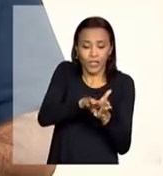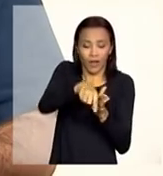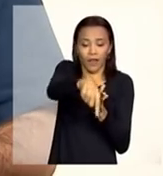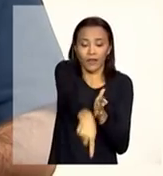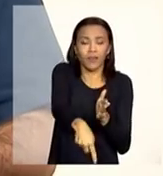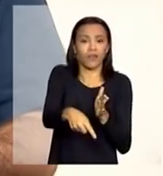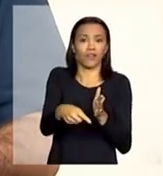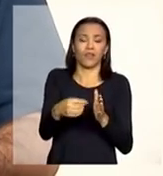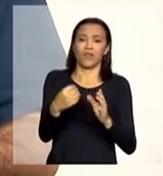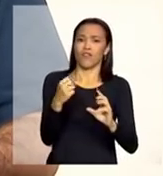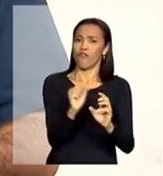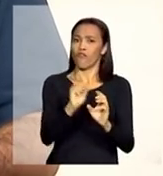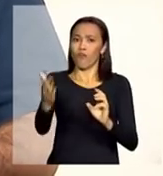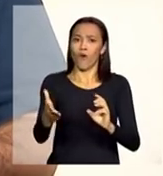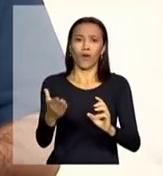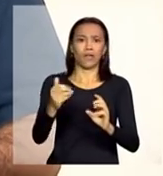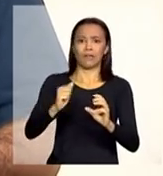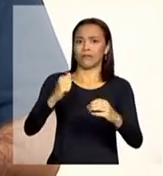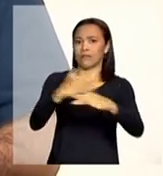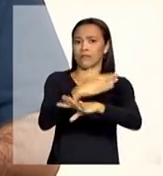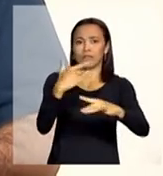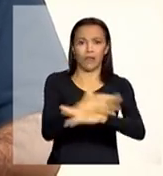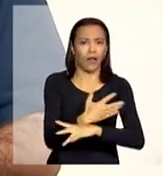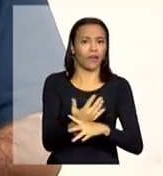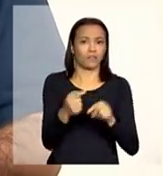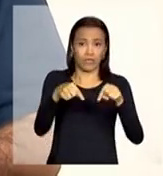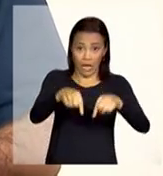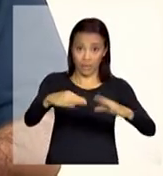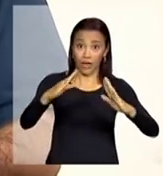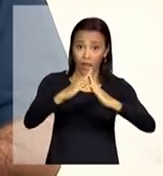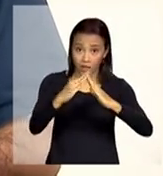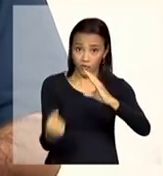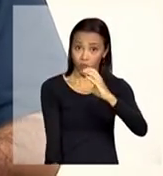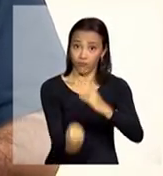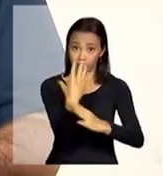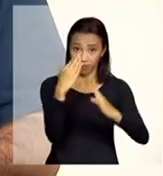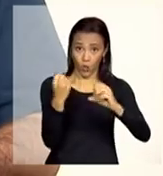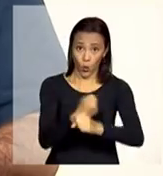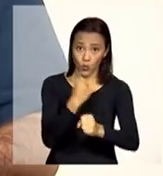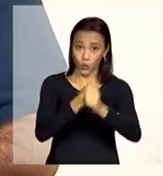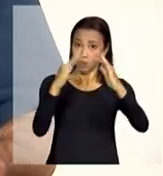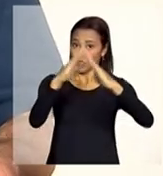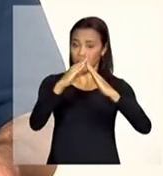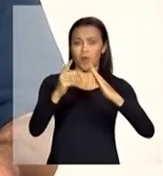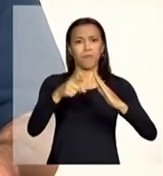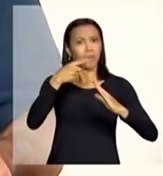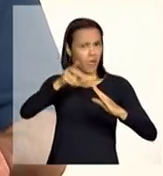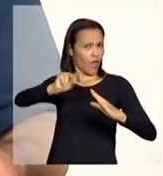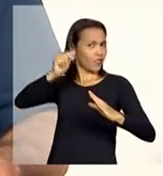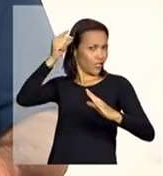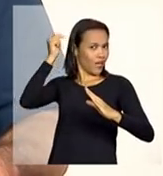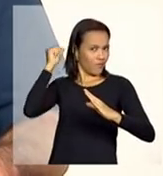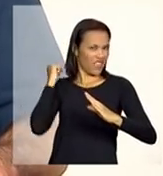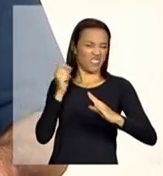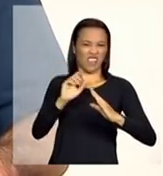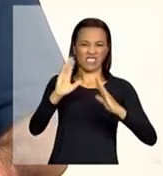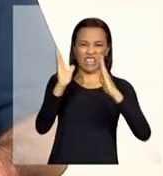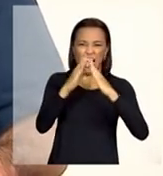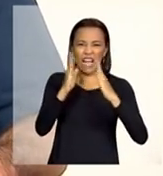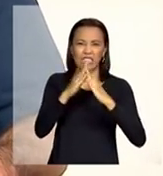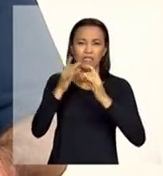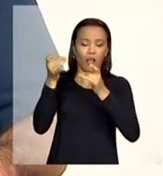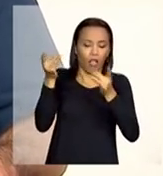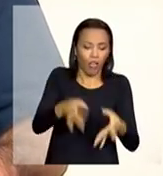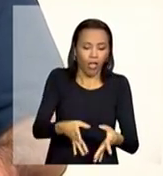sociedade que não esteja isolada da cidade como a gente vê aí que os grandes abrigos se construíram historicamente que eles estiveram